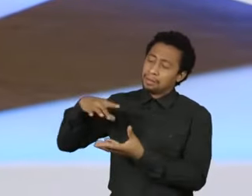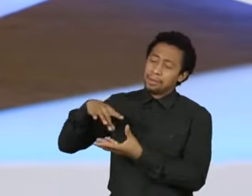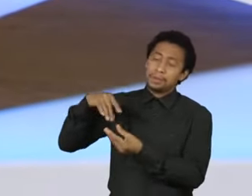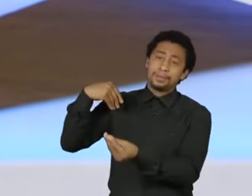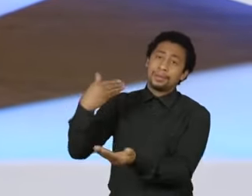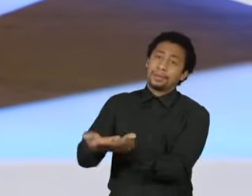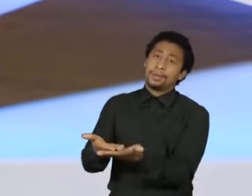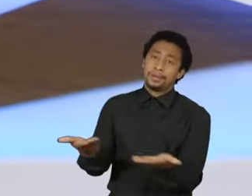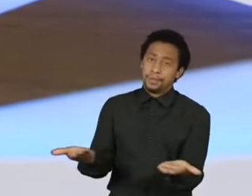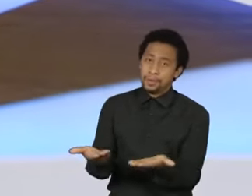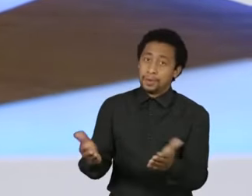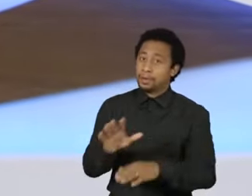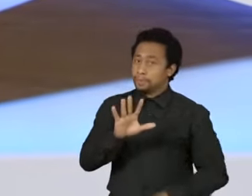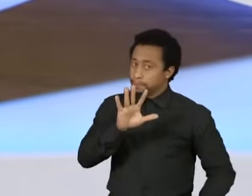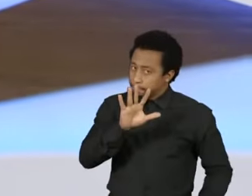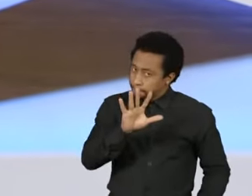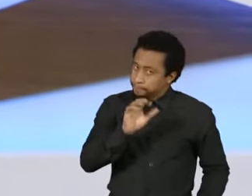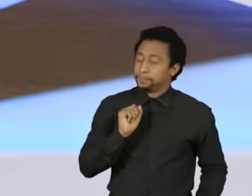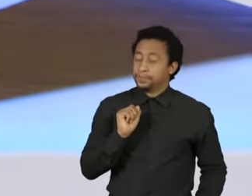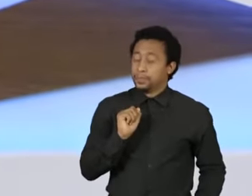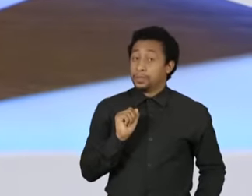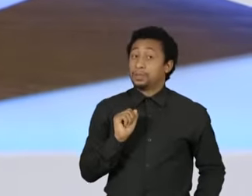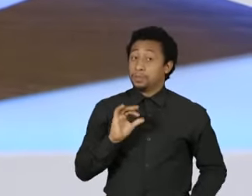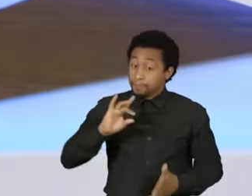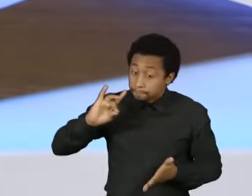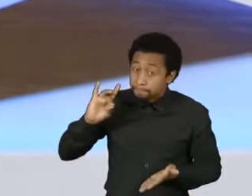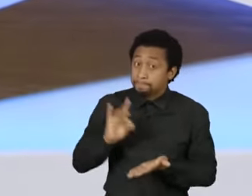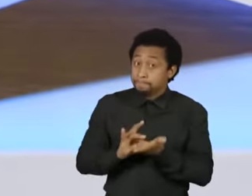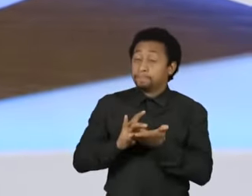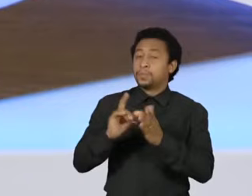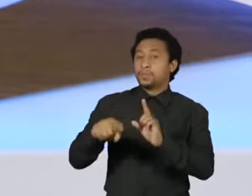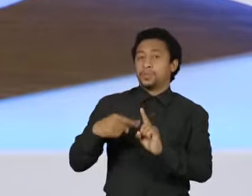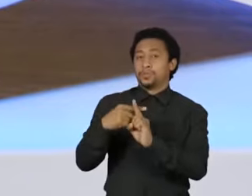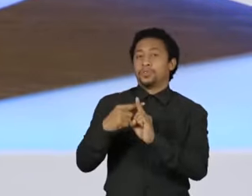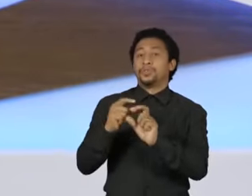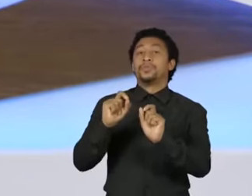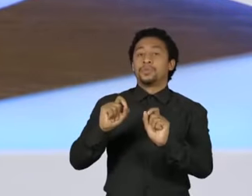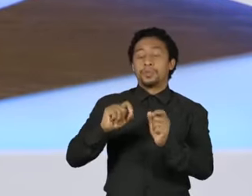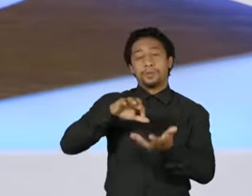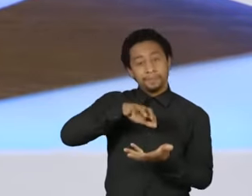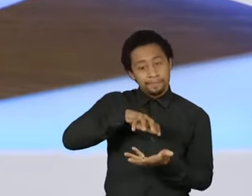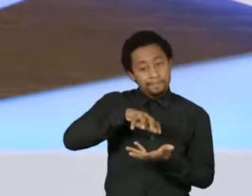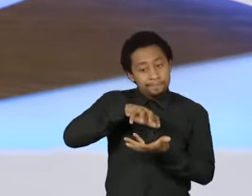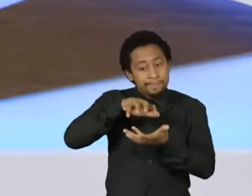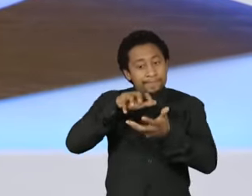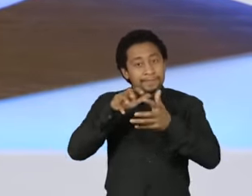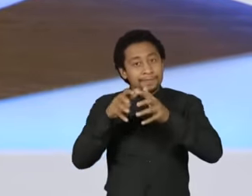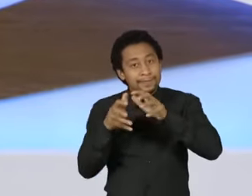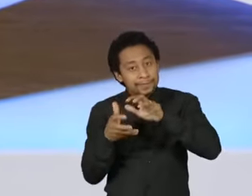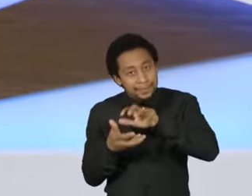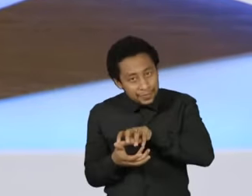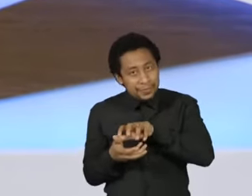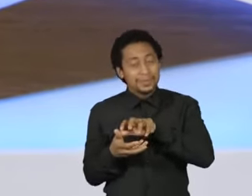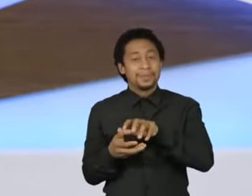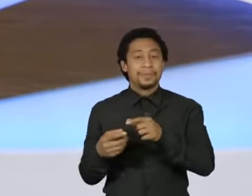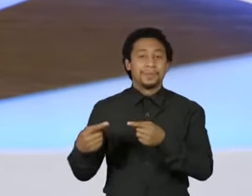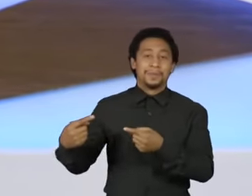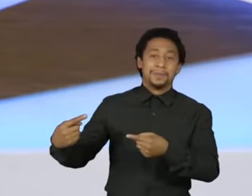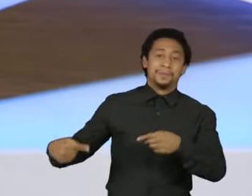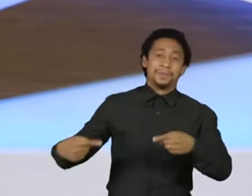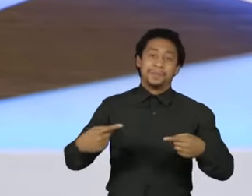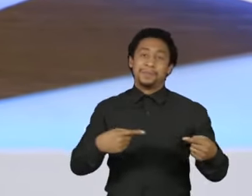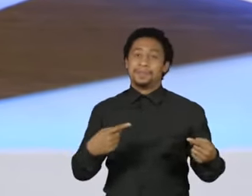Mas nós tivemos um fato extremamente positivo, eu queria repetir, que foi a mini-reforma política. Mantida a mini-reforma política,